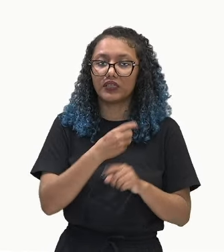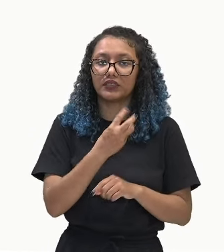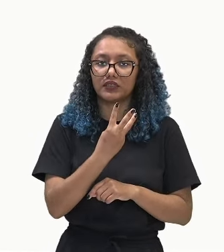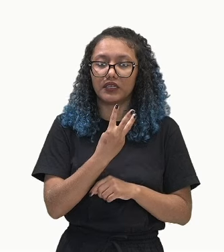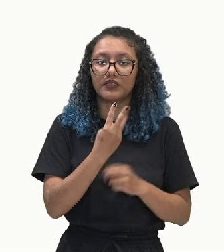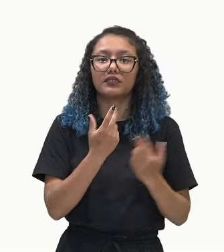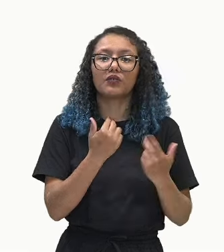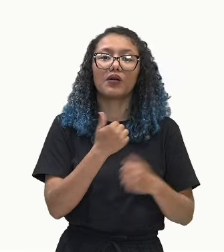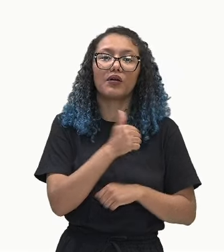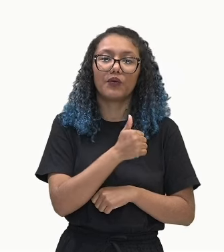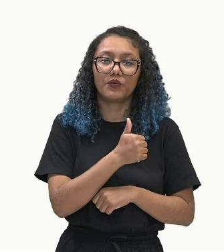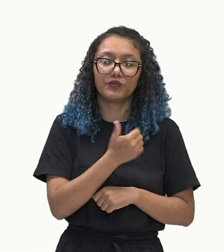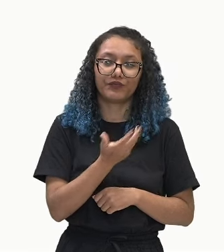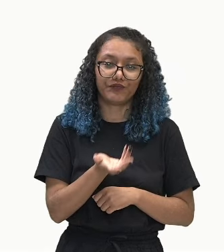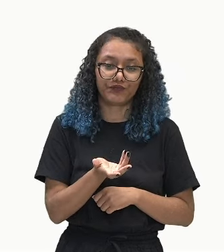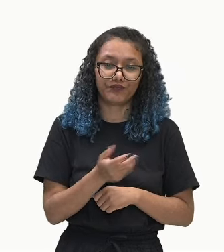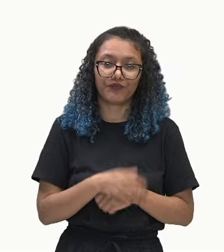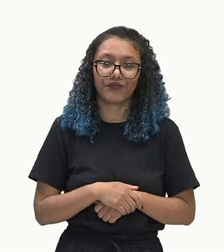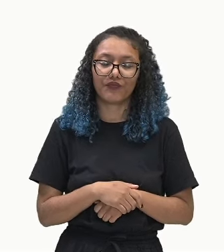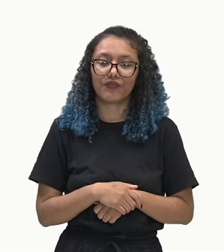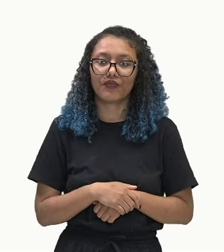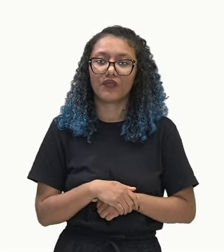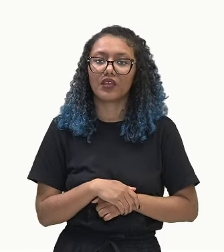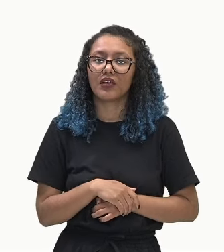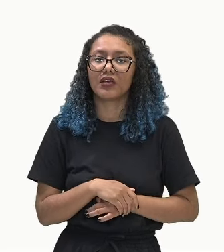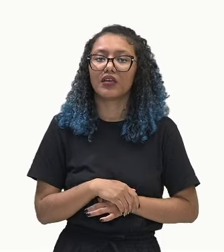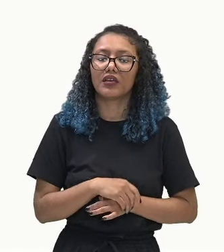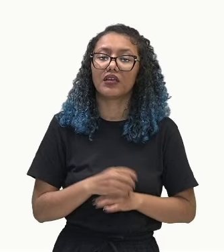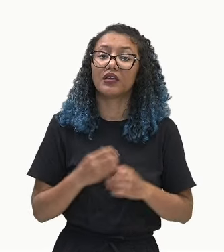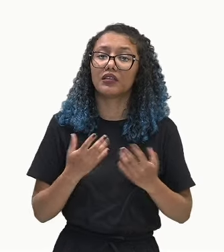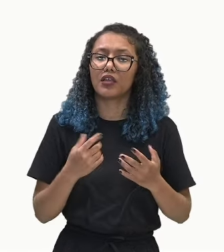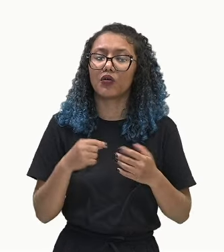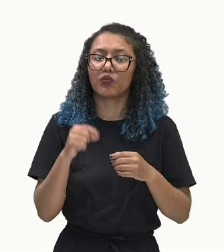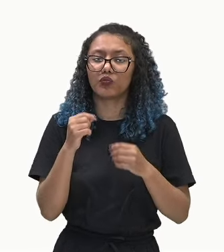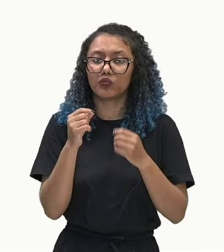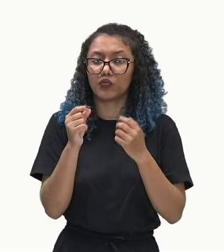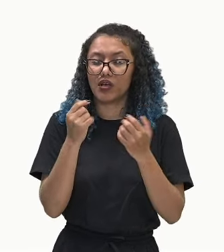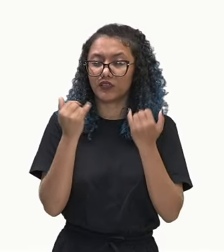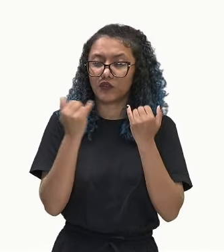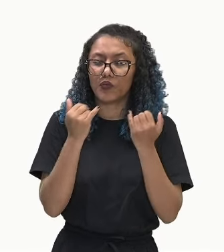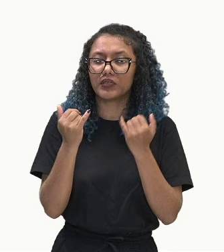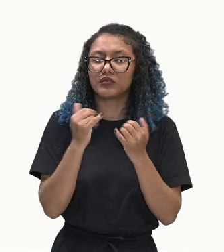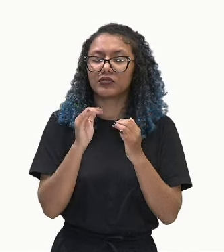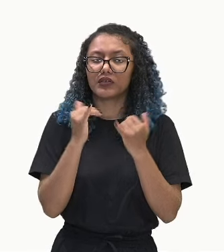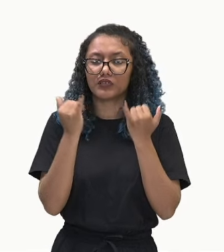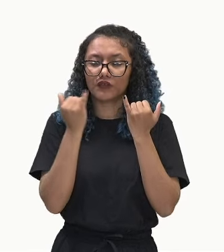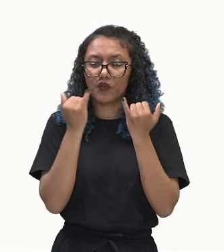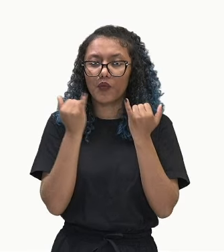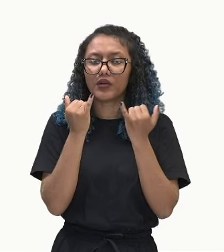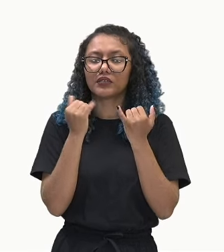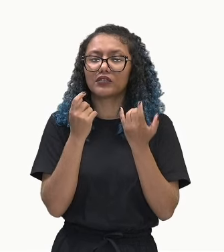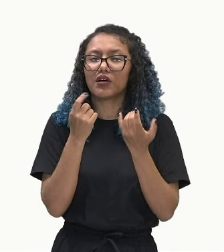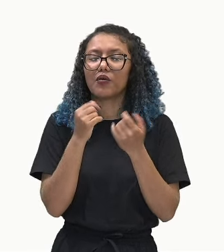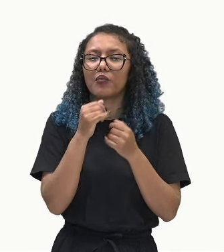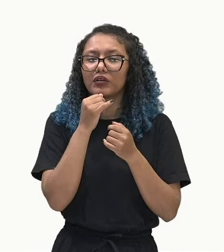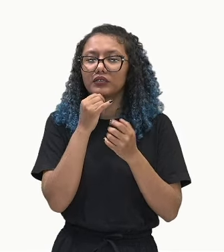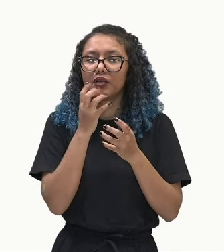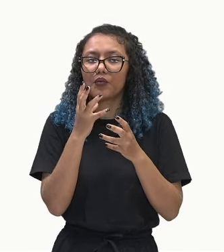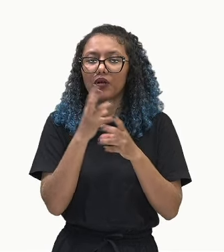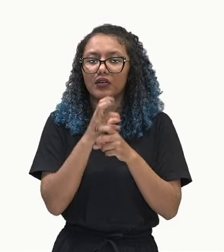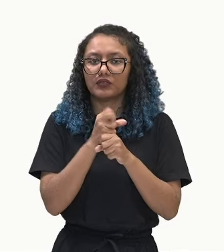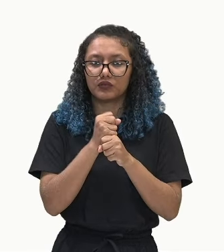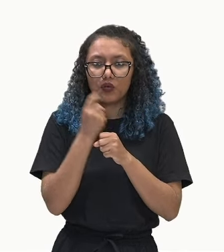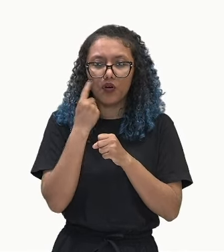dá 11. Então vejam só, todas aquelas informações que a gente tinha, de que a soma desses três